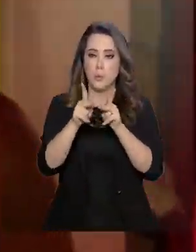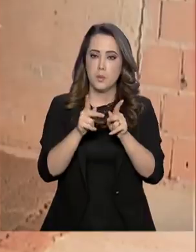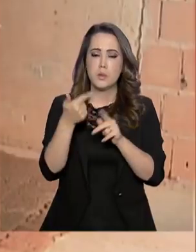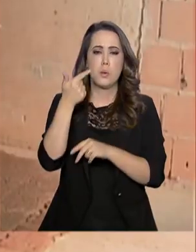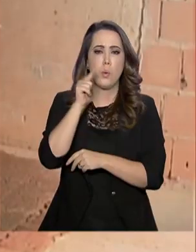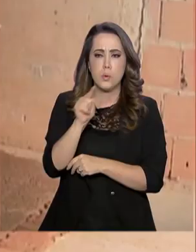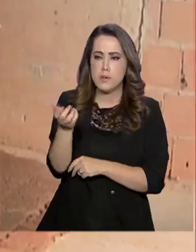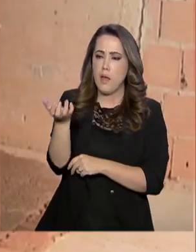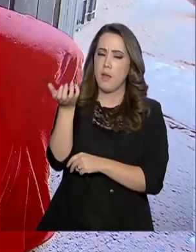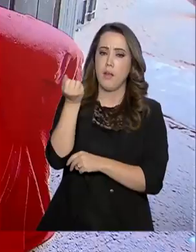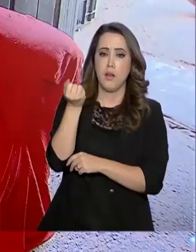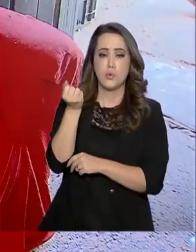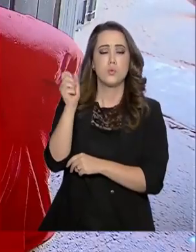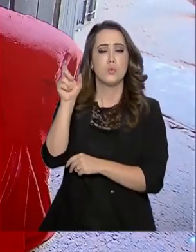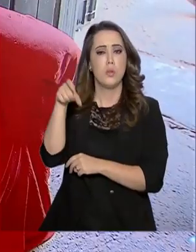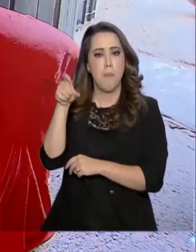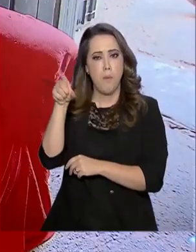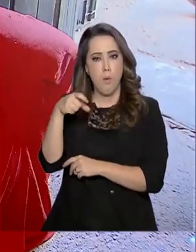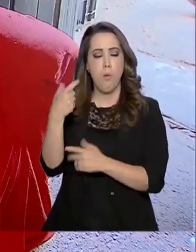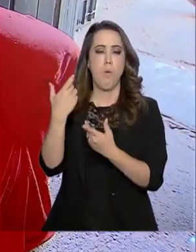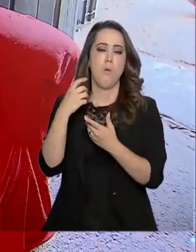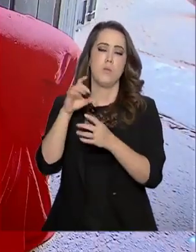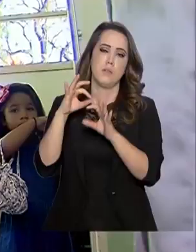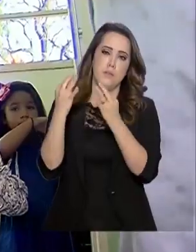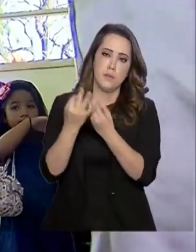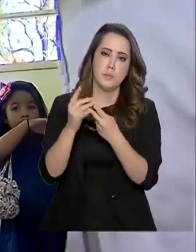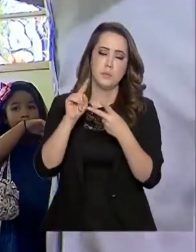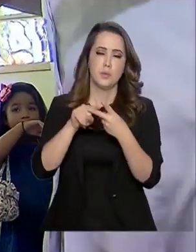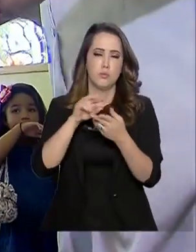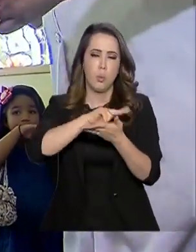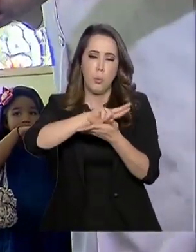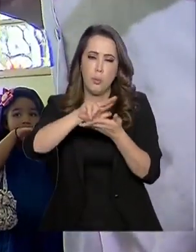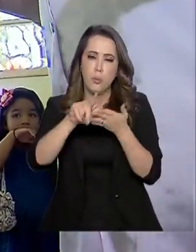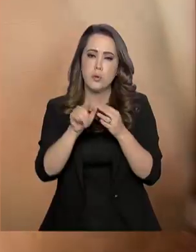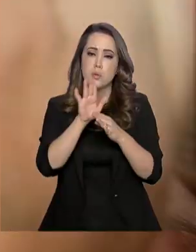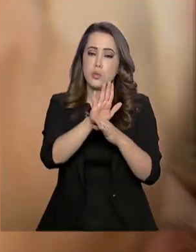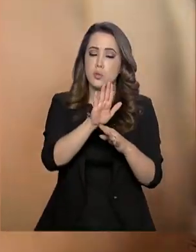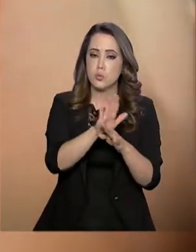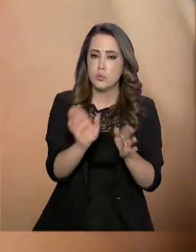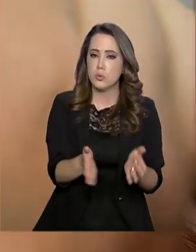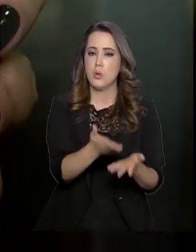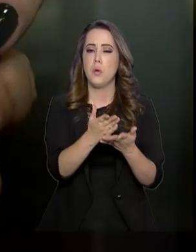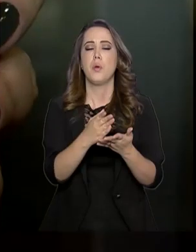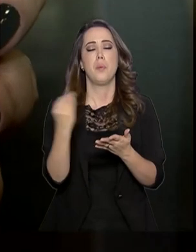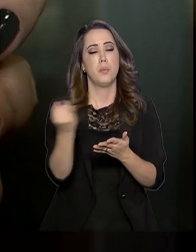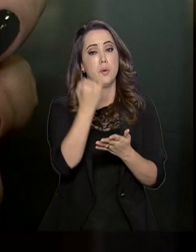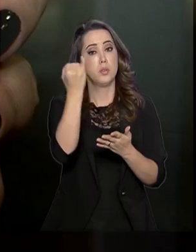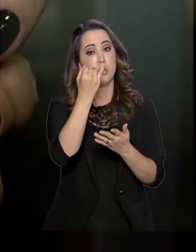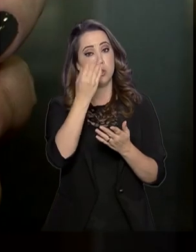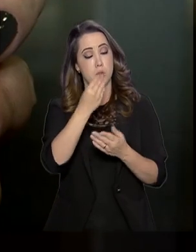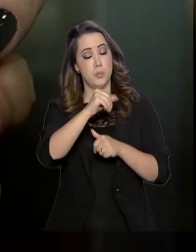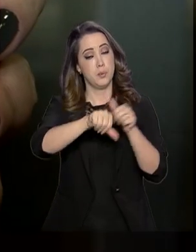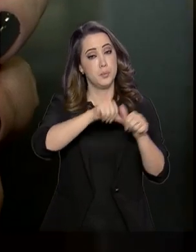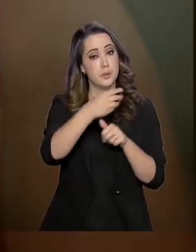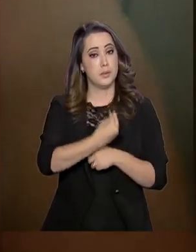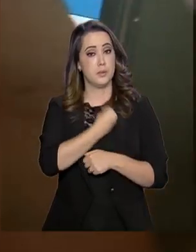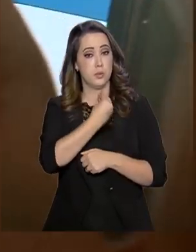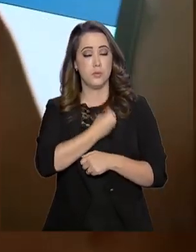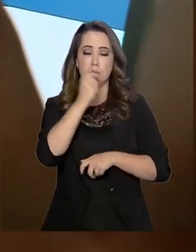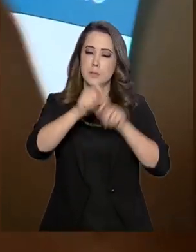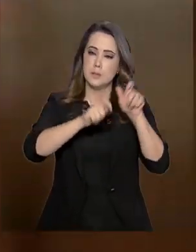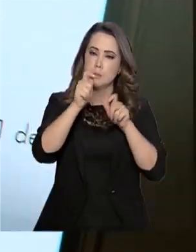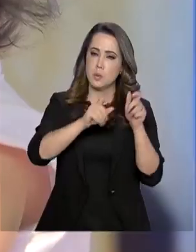benefícios disponibilizados pelo governo promove uma considerável mudança na condição de vida dos brasileiros, principalmente